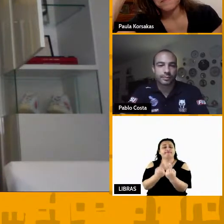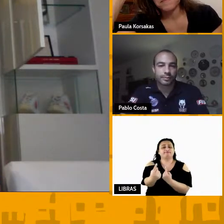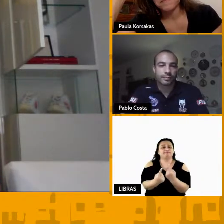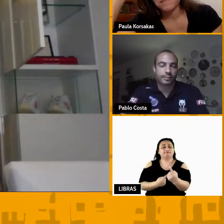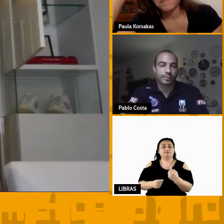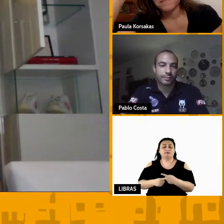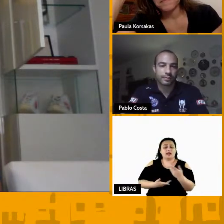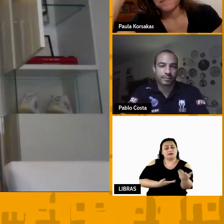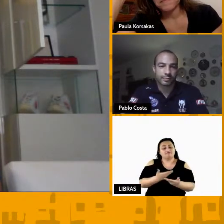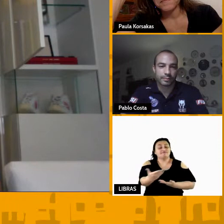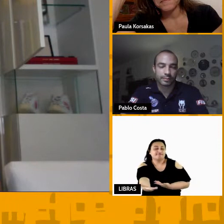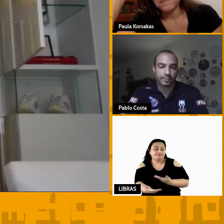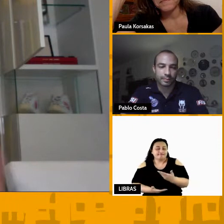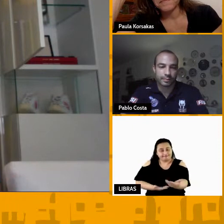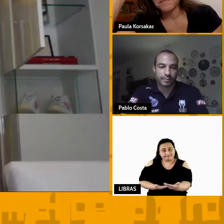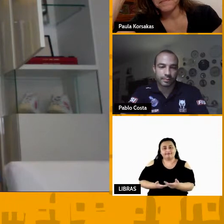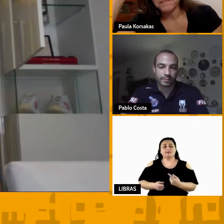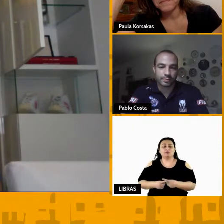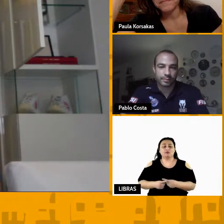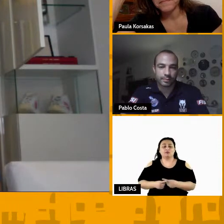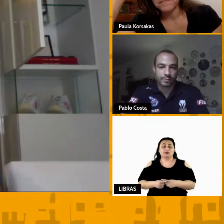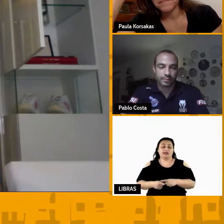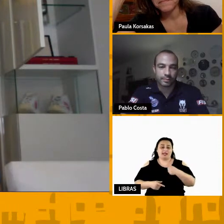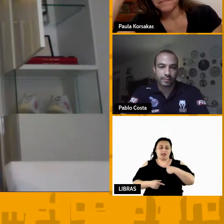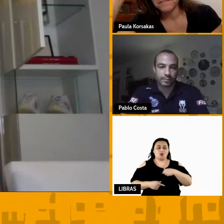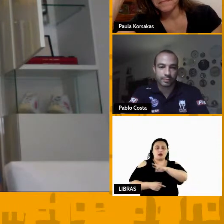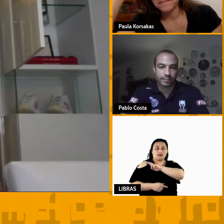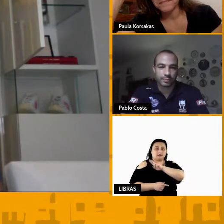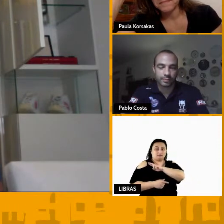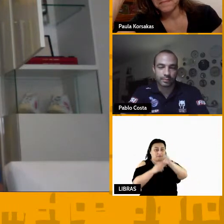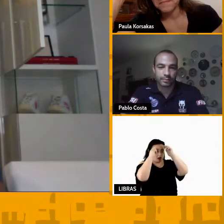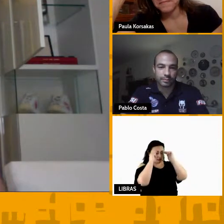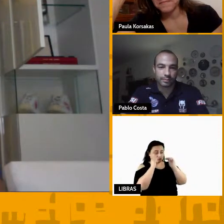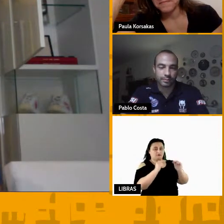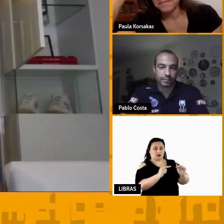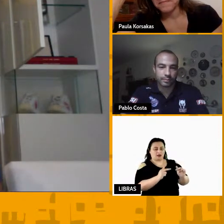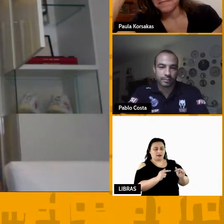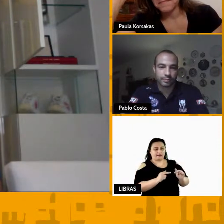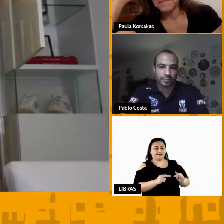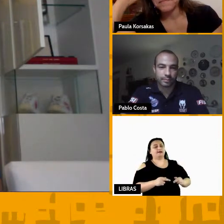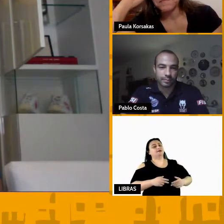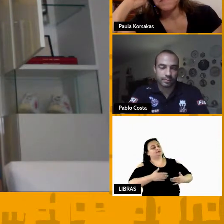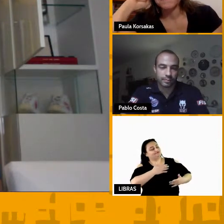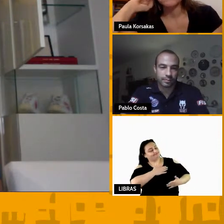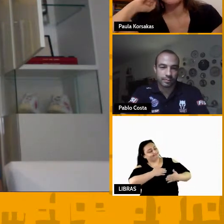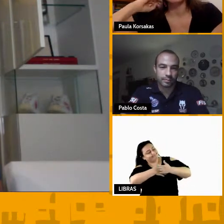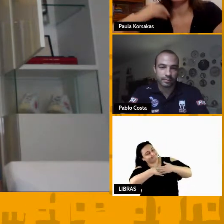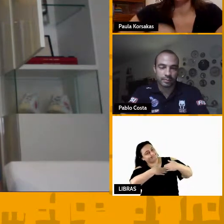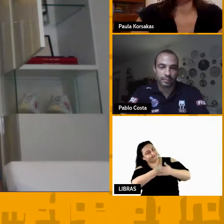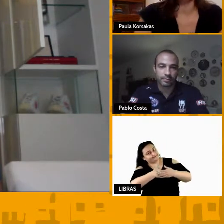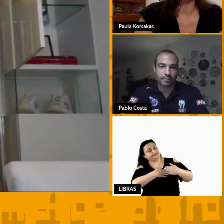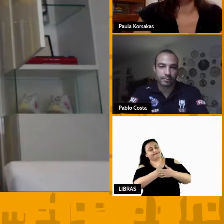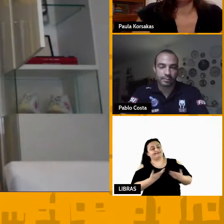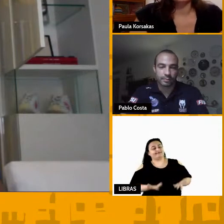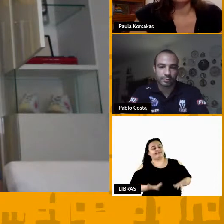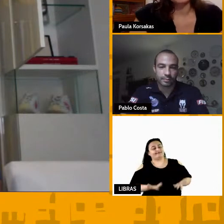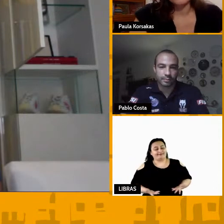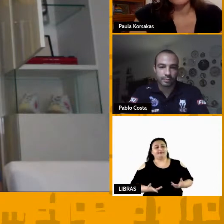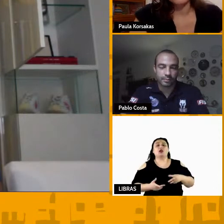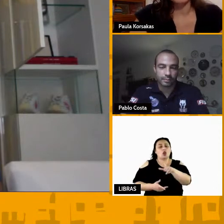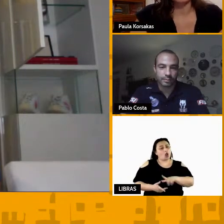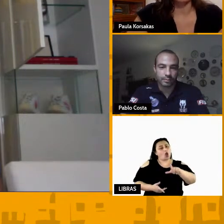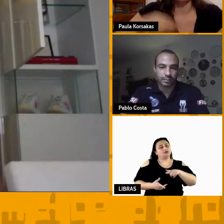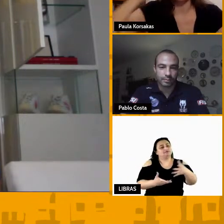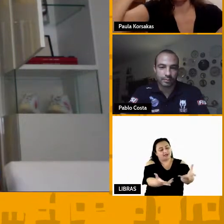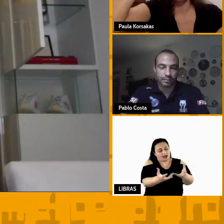como você trata as pessoas com respeito, com gentileza, com carinho, naturalmente